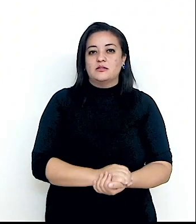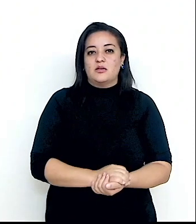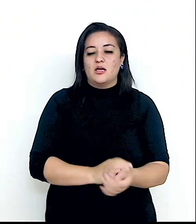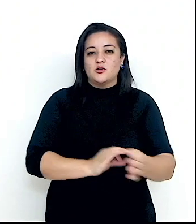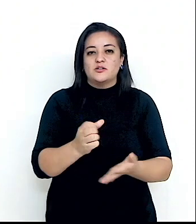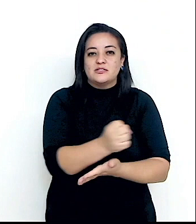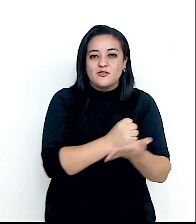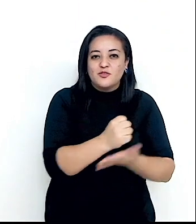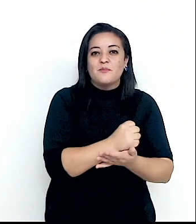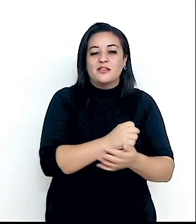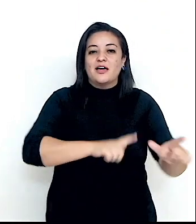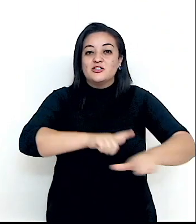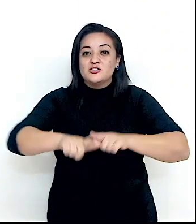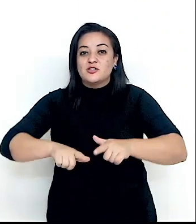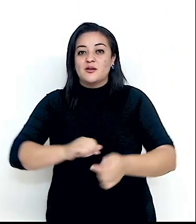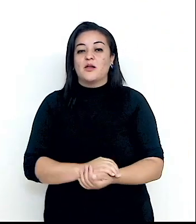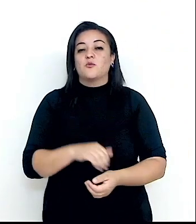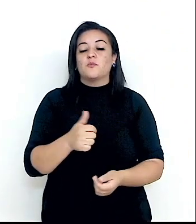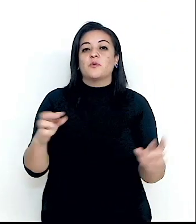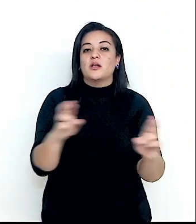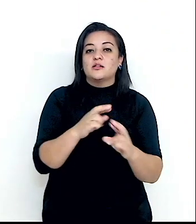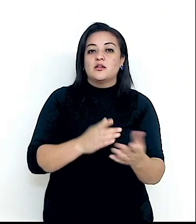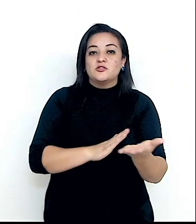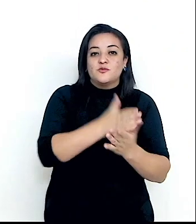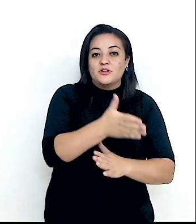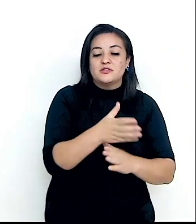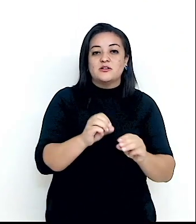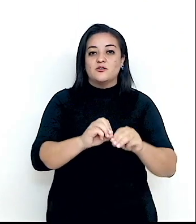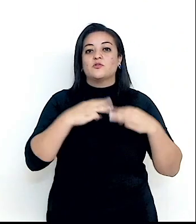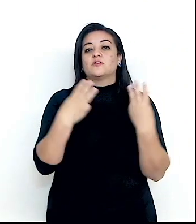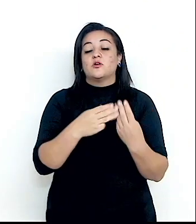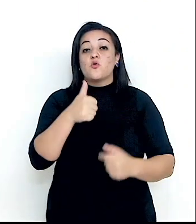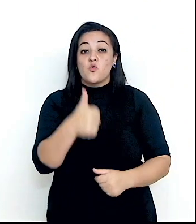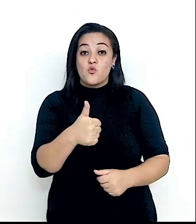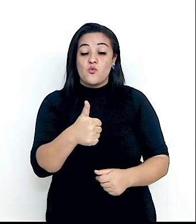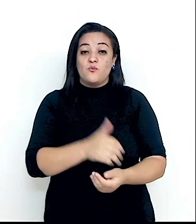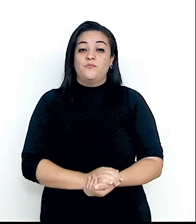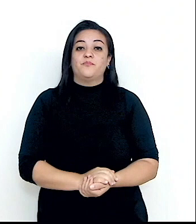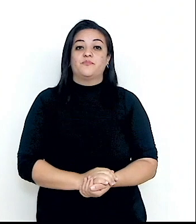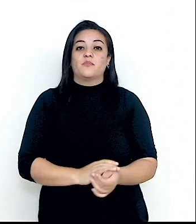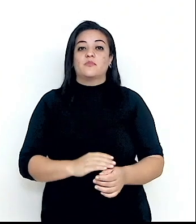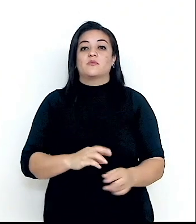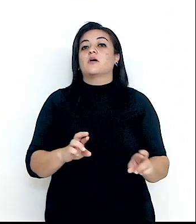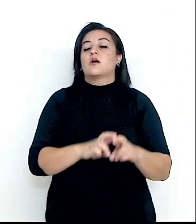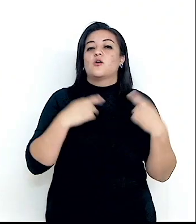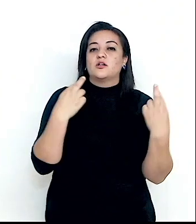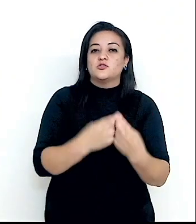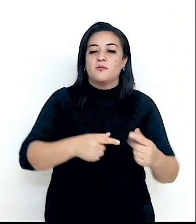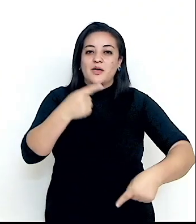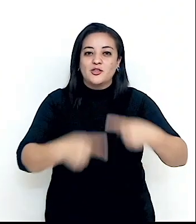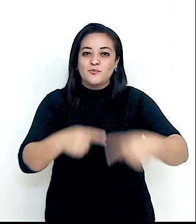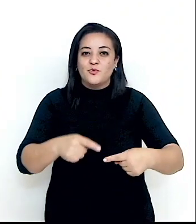de trabalho. O primeiro correspondente é a Divisão de Nações Unidas I, que é o relacionamento político e